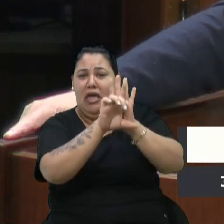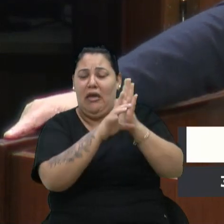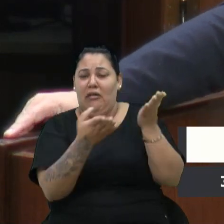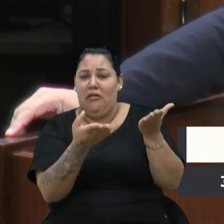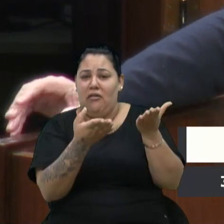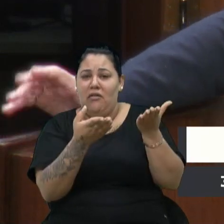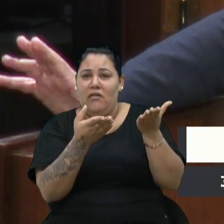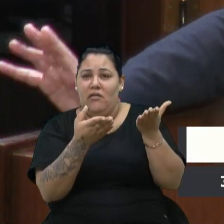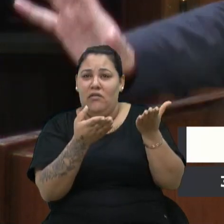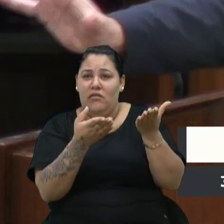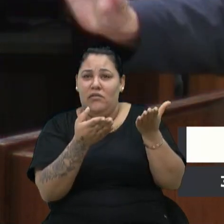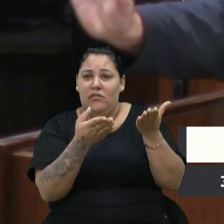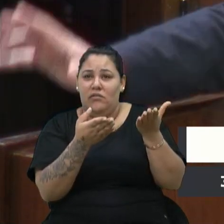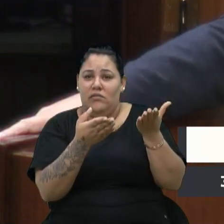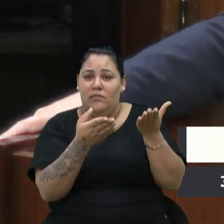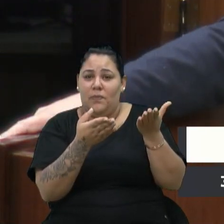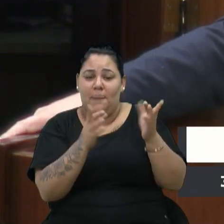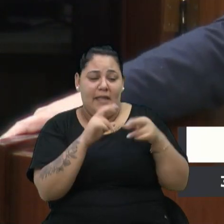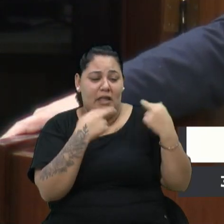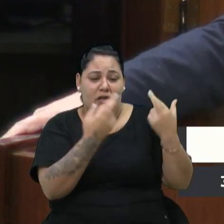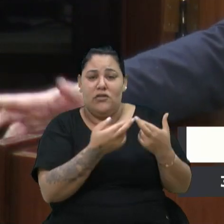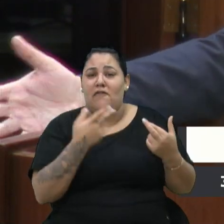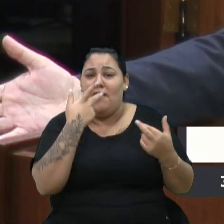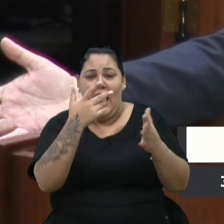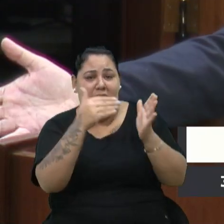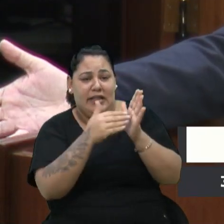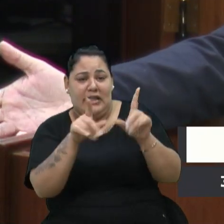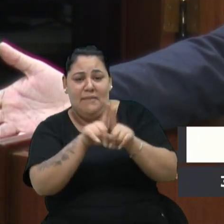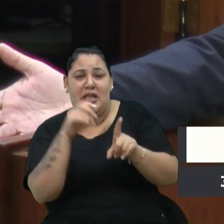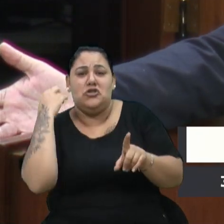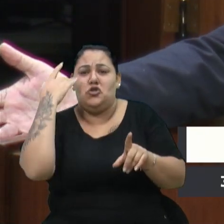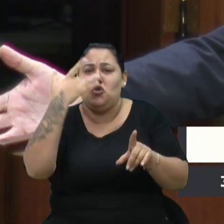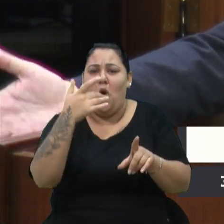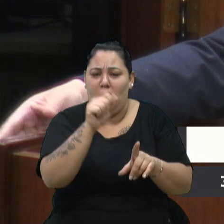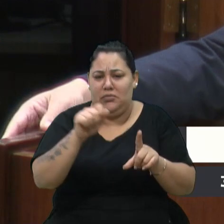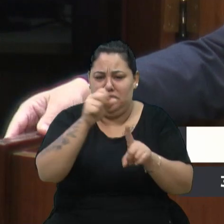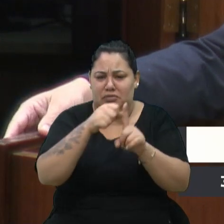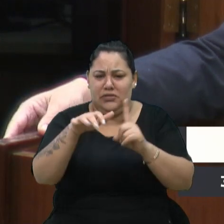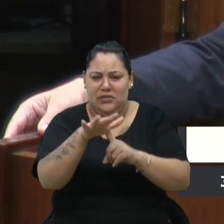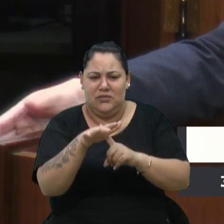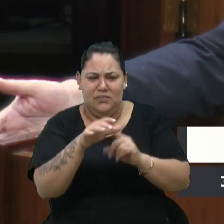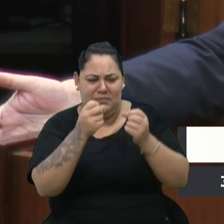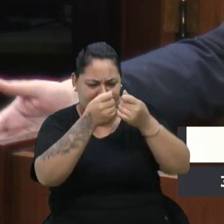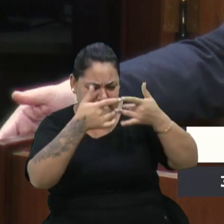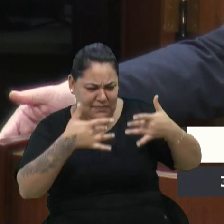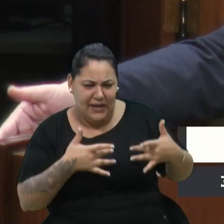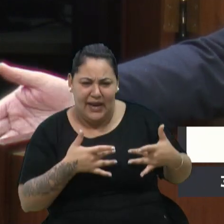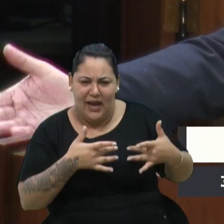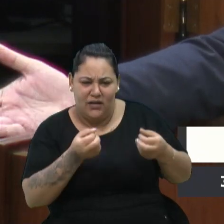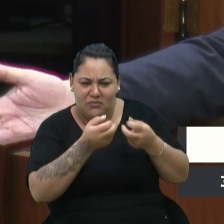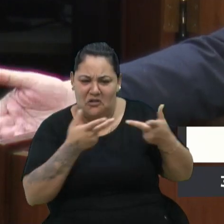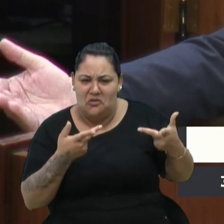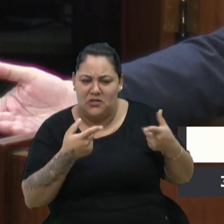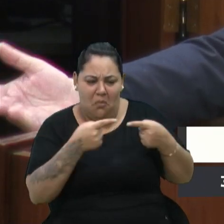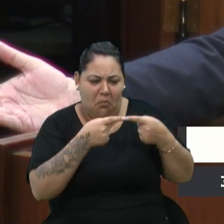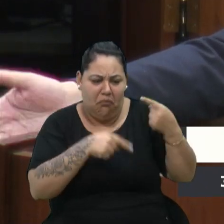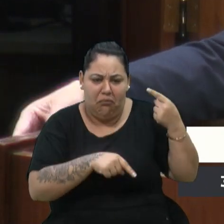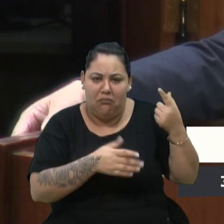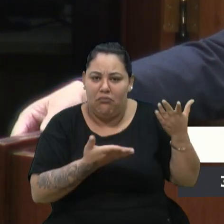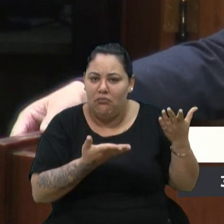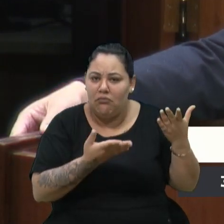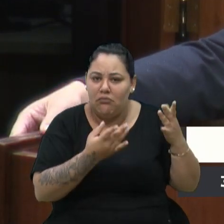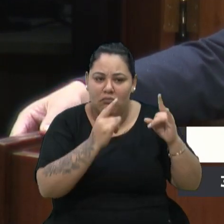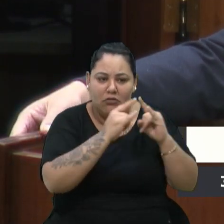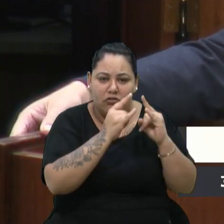Social, que não nos interessa naquela reunião de ontem, para justificar o injustificável. Quer dizer, uma entidade acabou